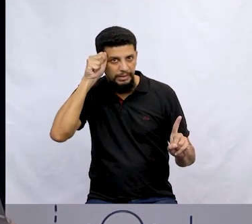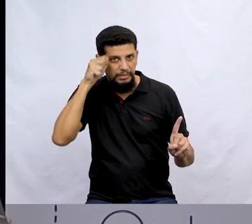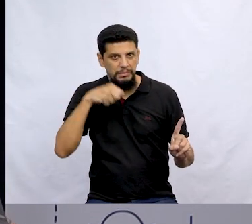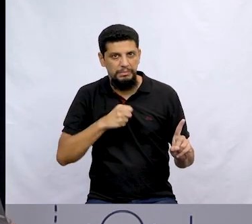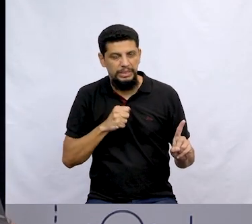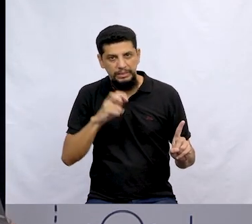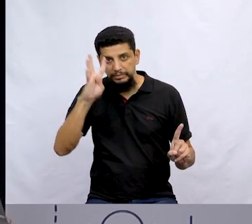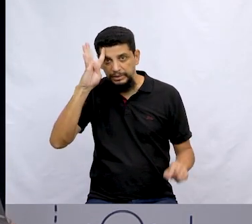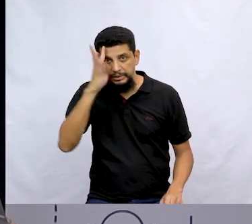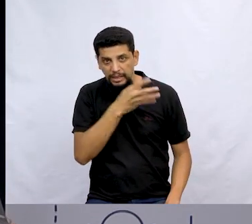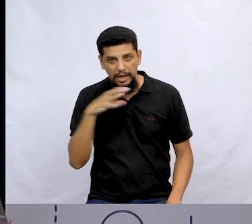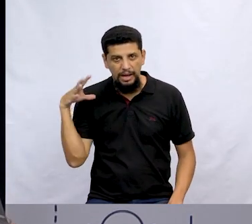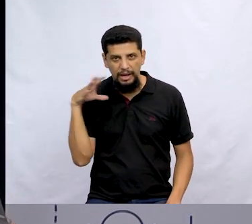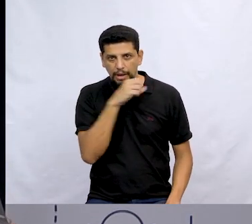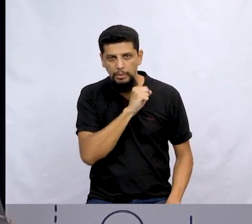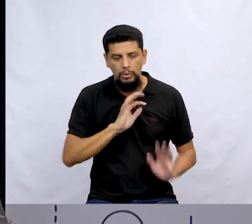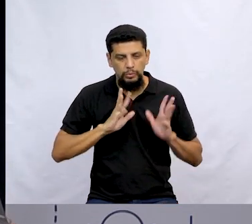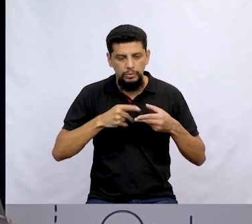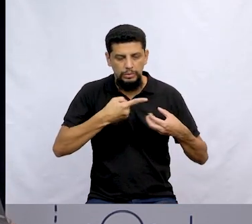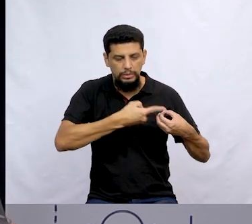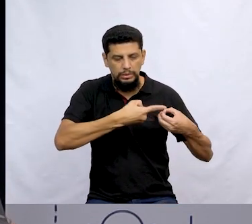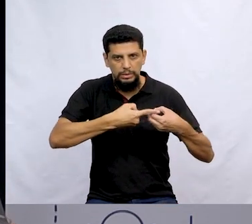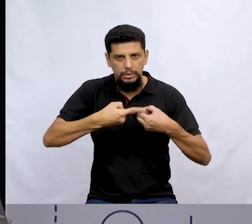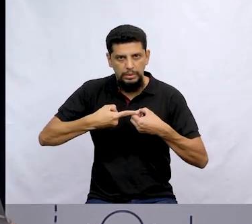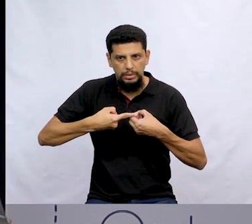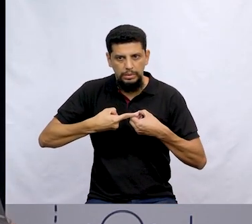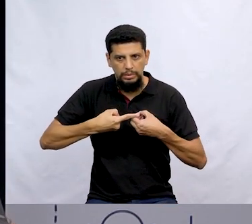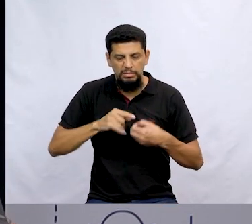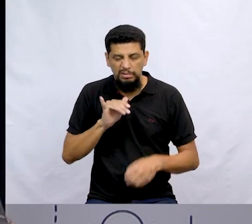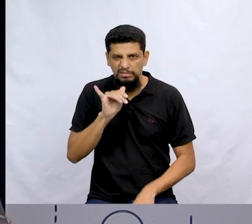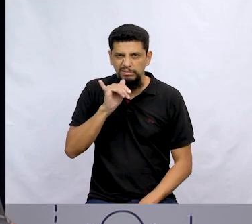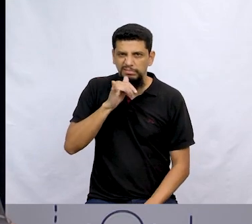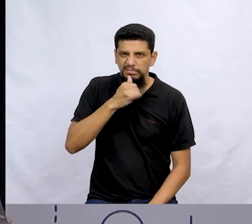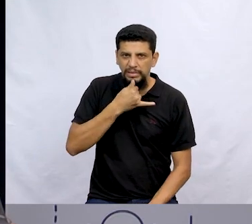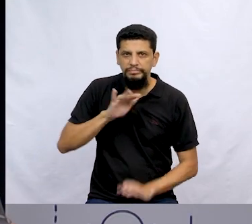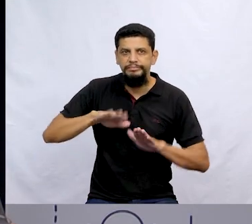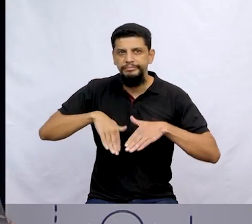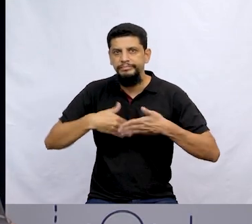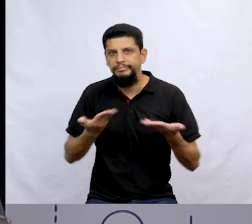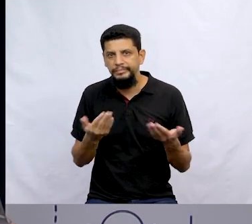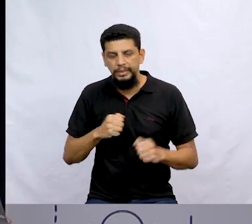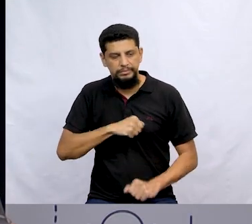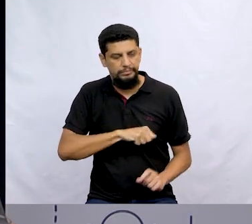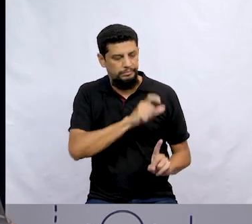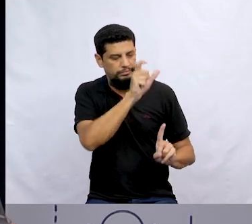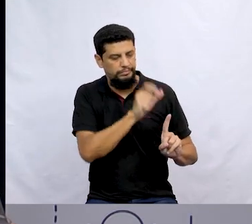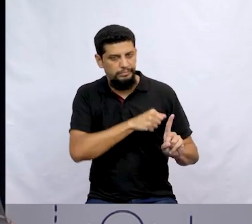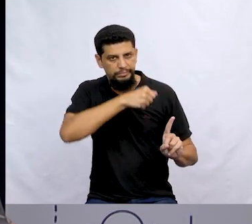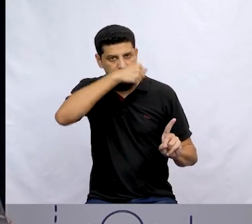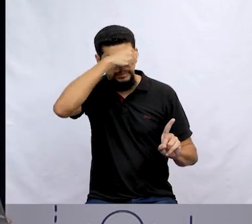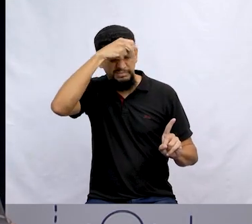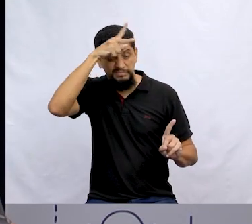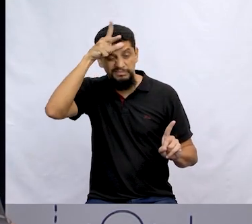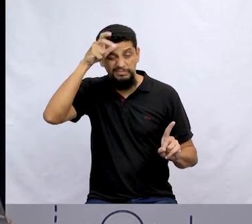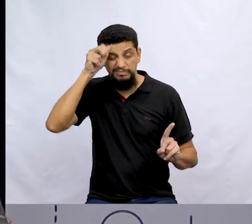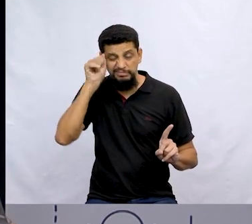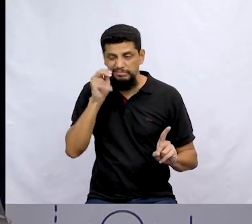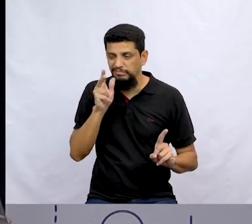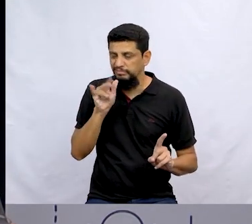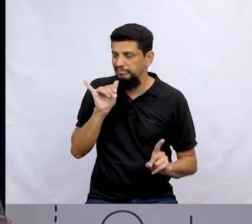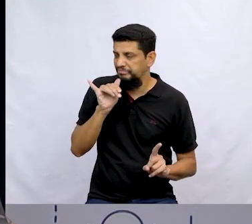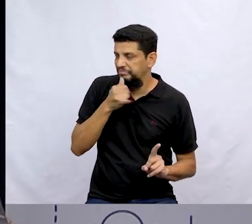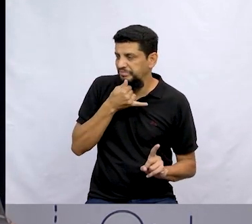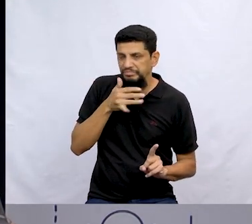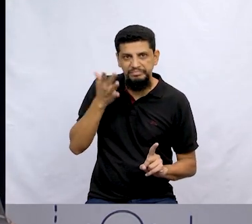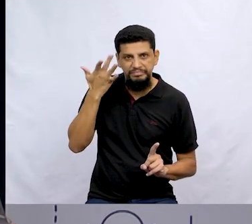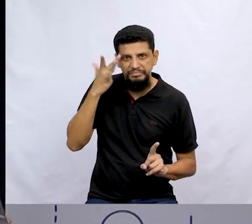urgentemente ou toda a cidade ia ser tomada pelo tédio. Então, o prefeito, que estava meio desanimado, não sabia